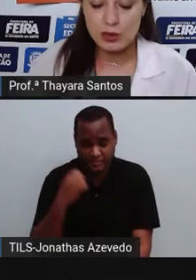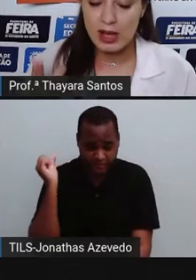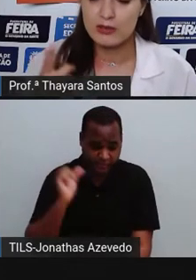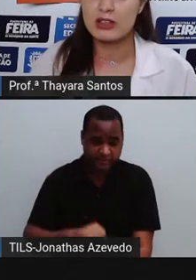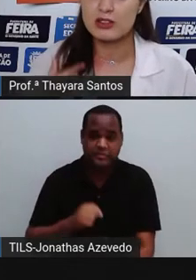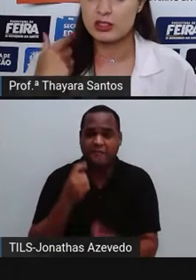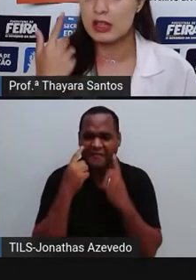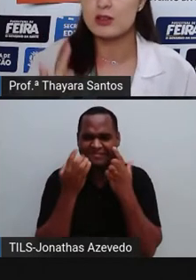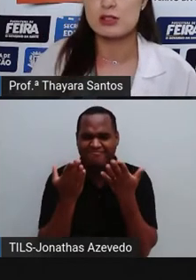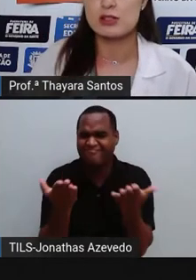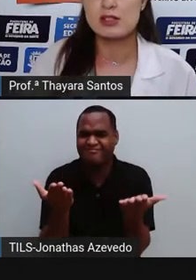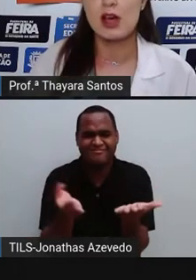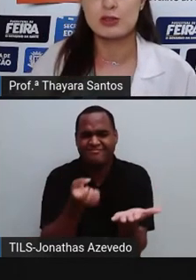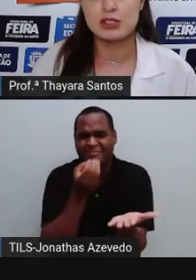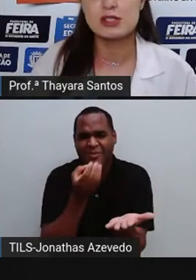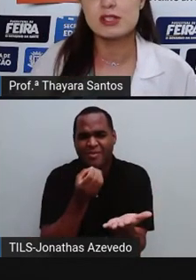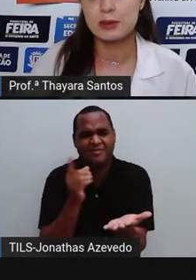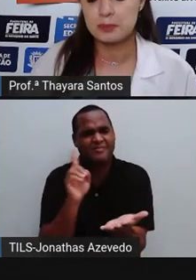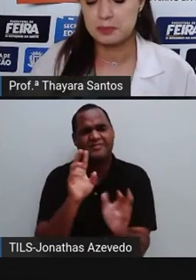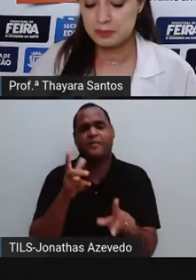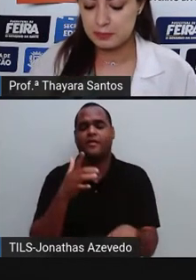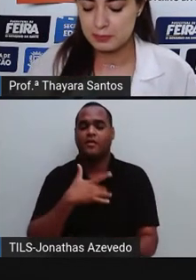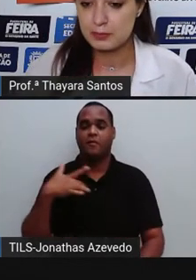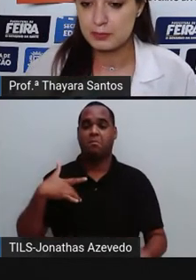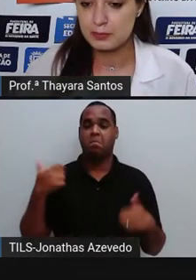isso reflete na nossa saúde, sim.